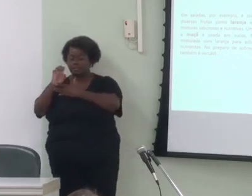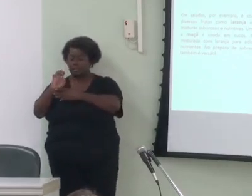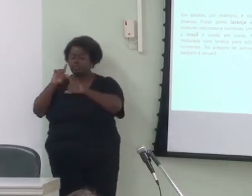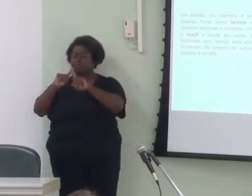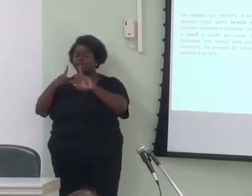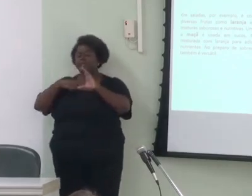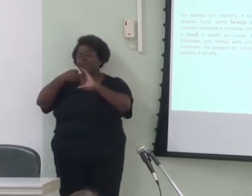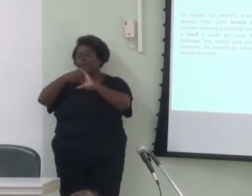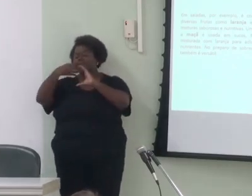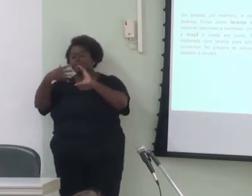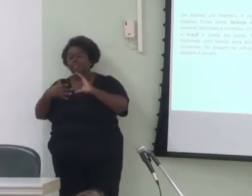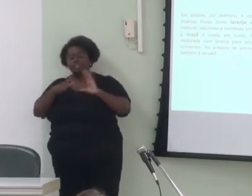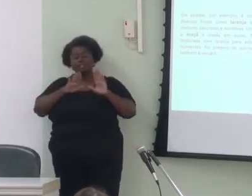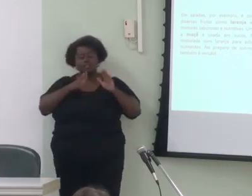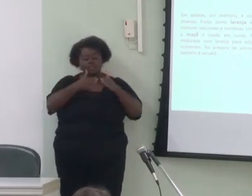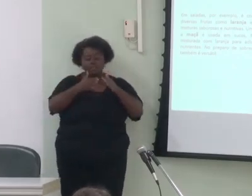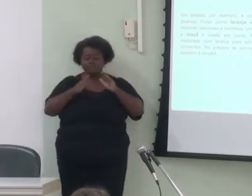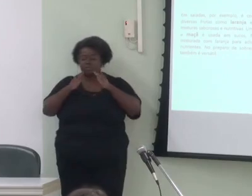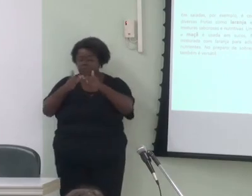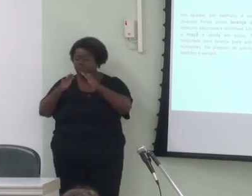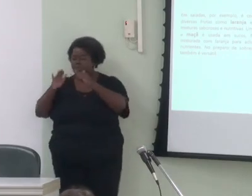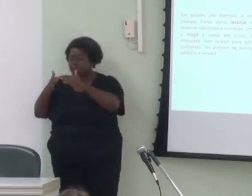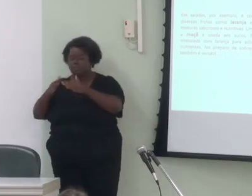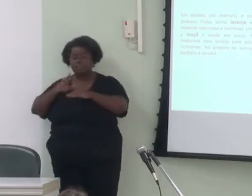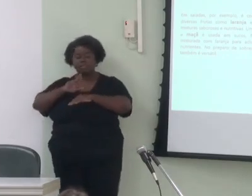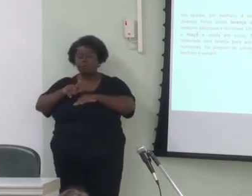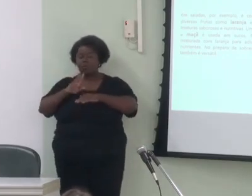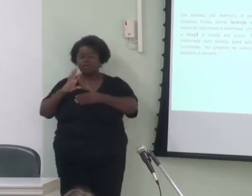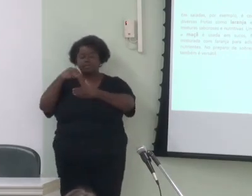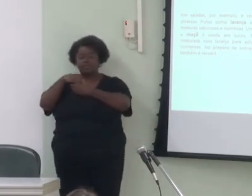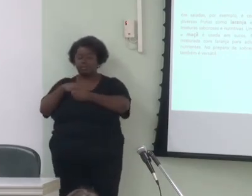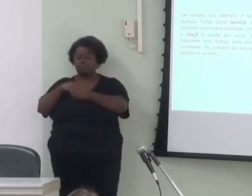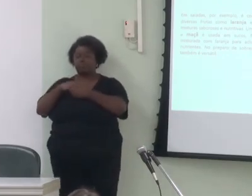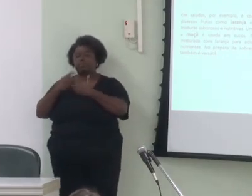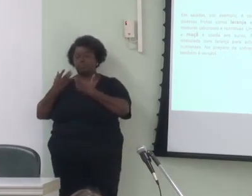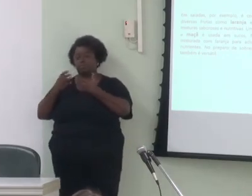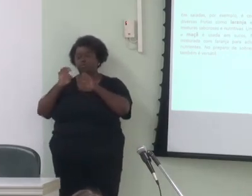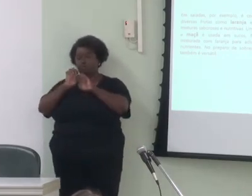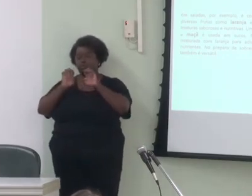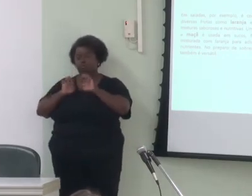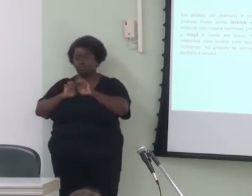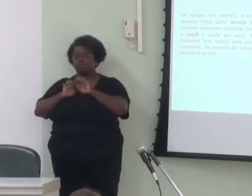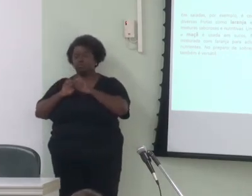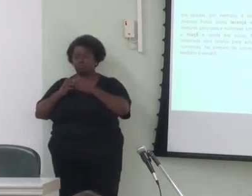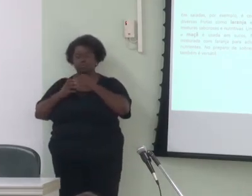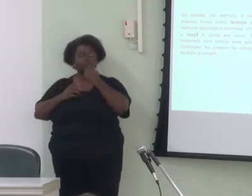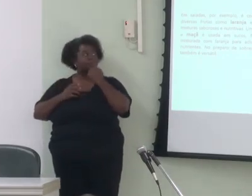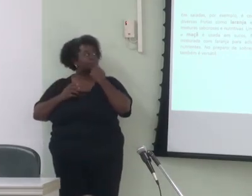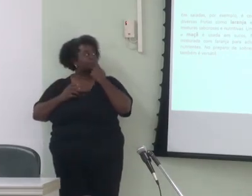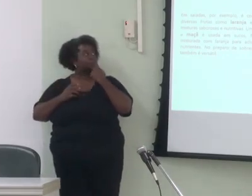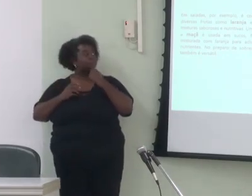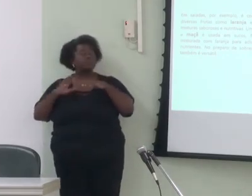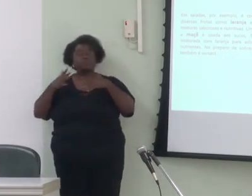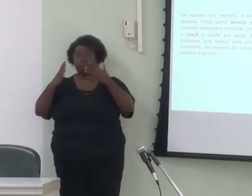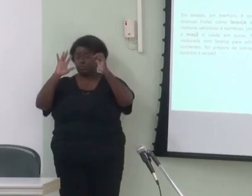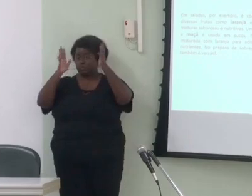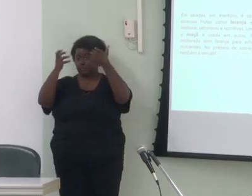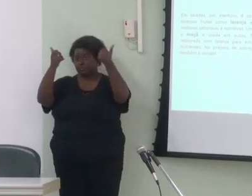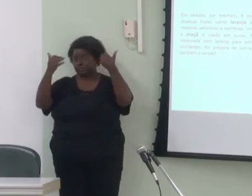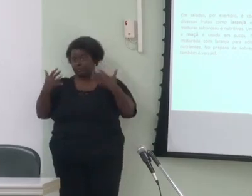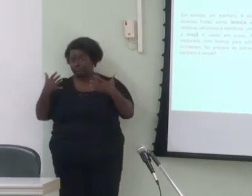não especificadas como parte do esquema abstrato que instanciam como já falei que